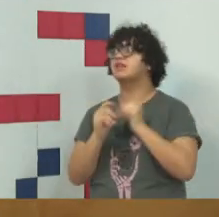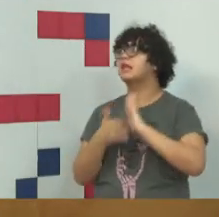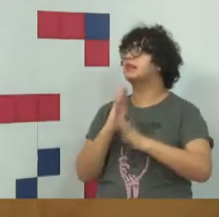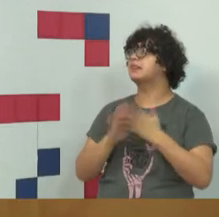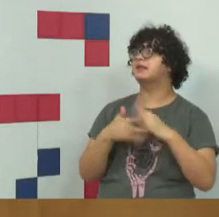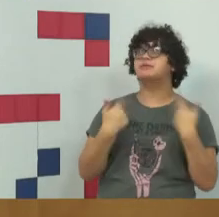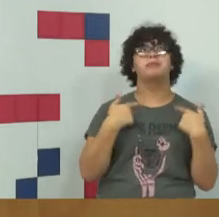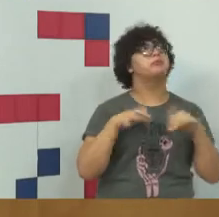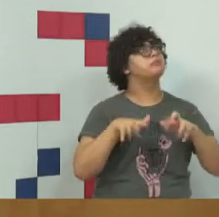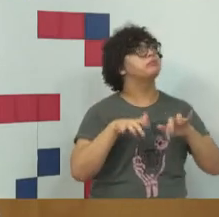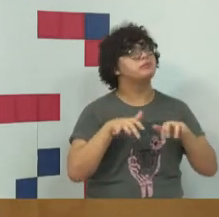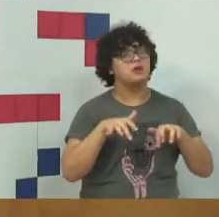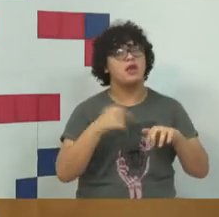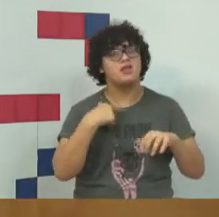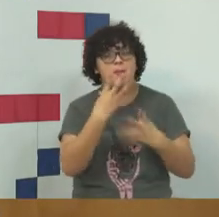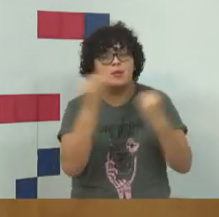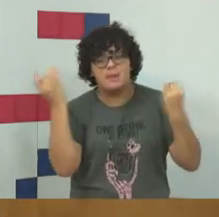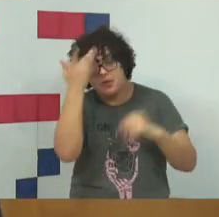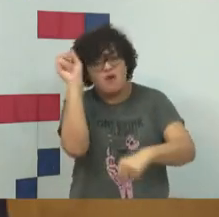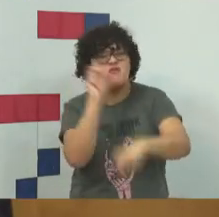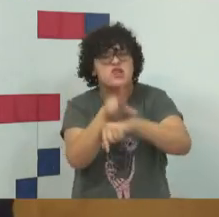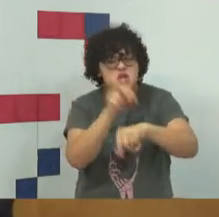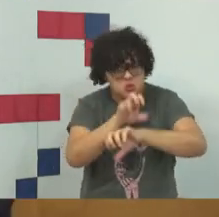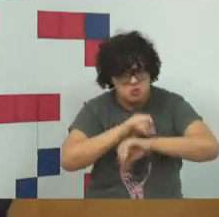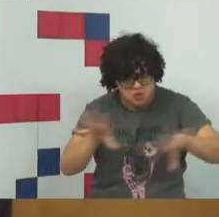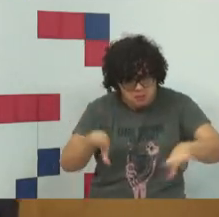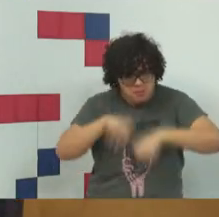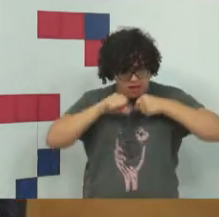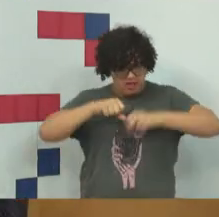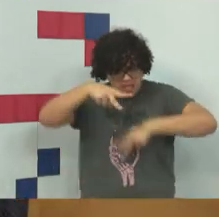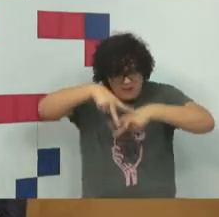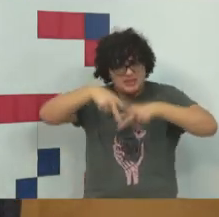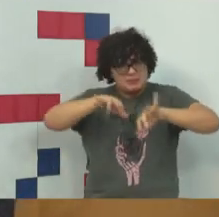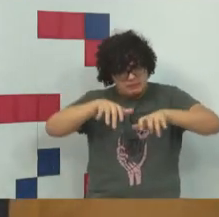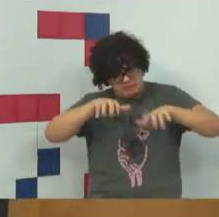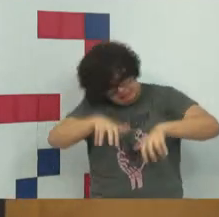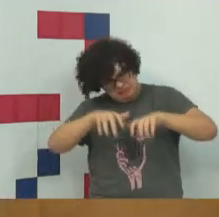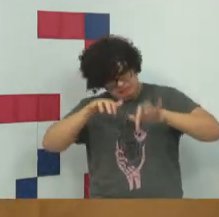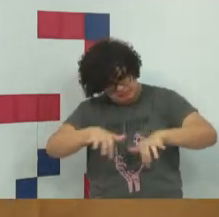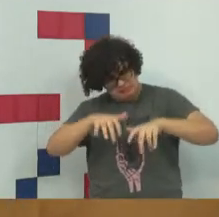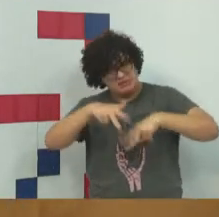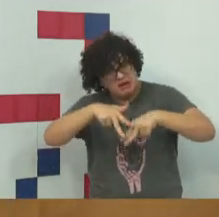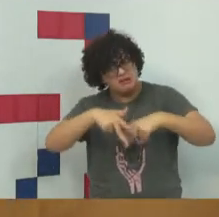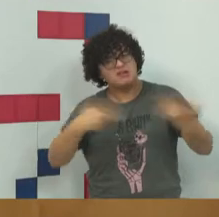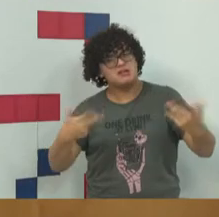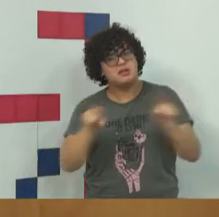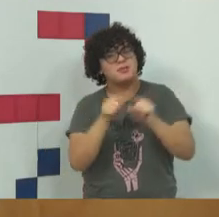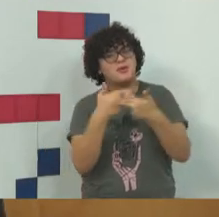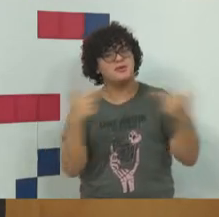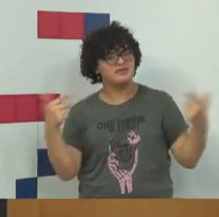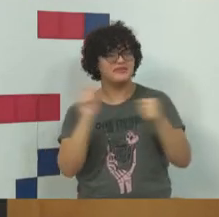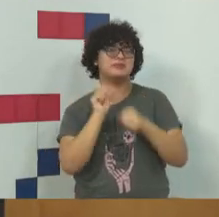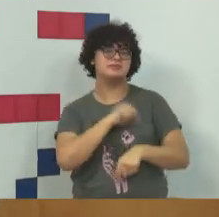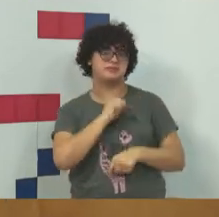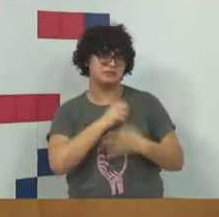sendo mais vítimas de crimes praticados em redes sociais e em ambientes virtuais, enfim.